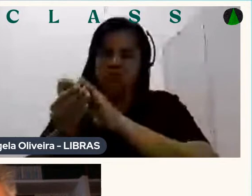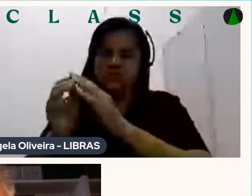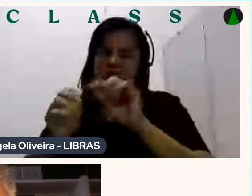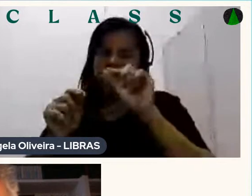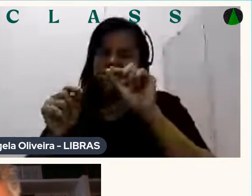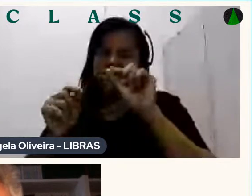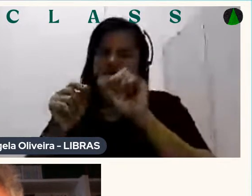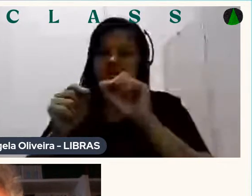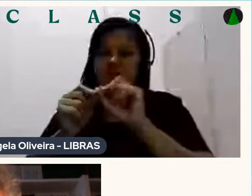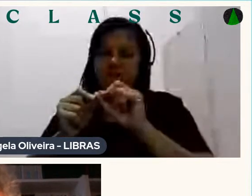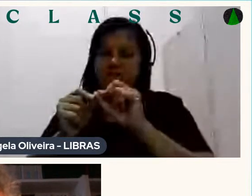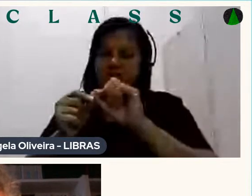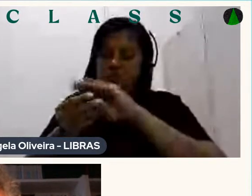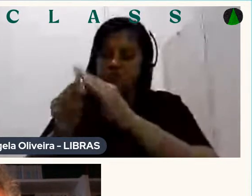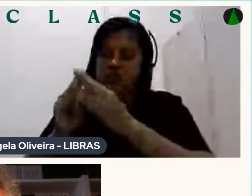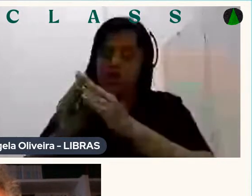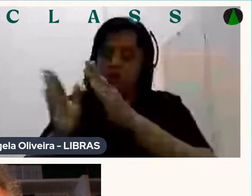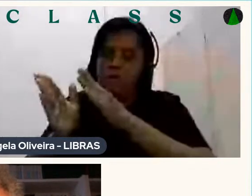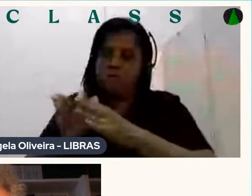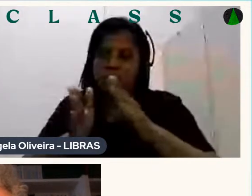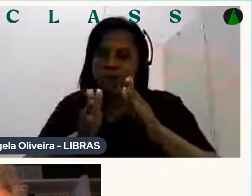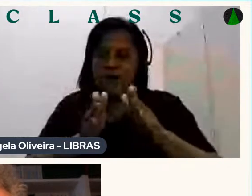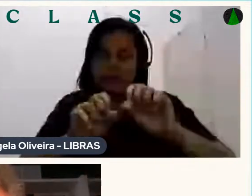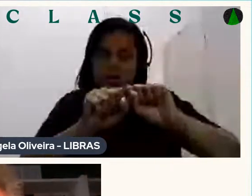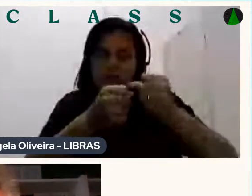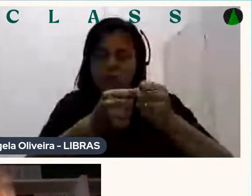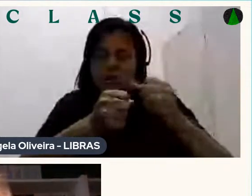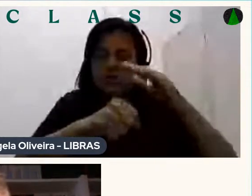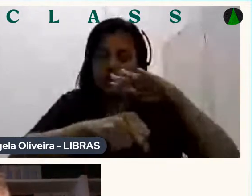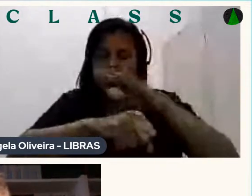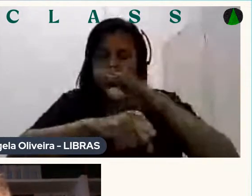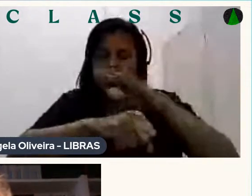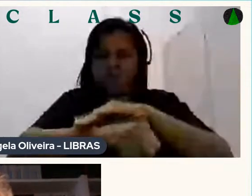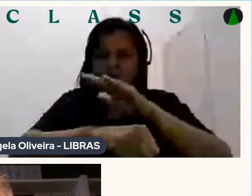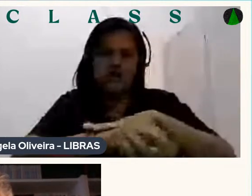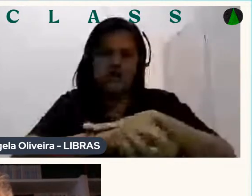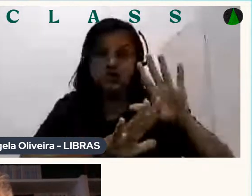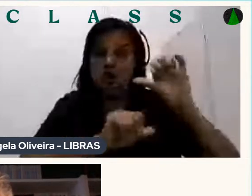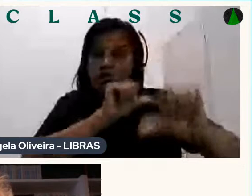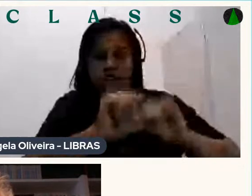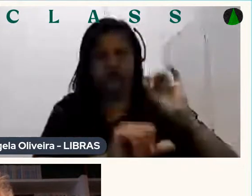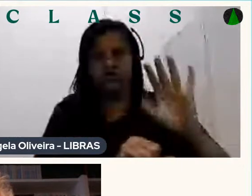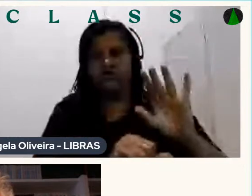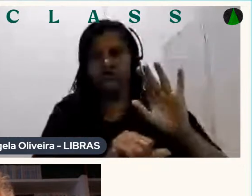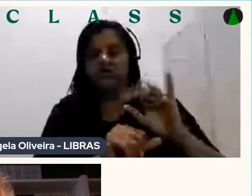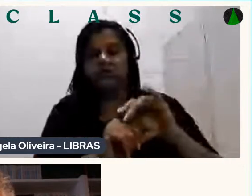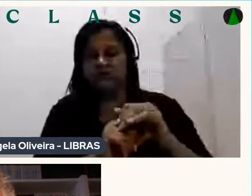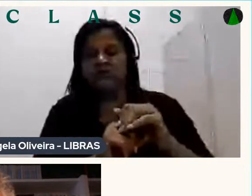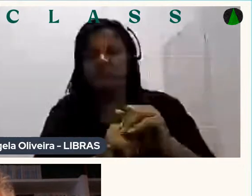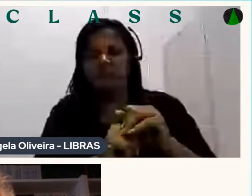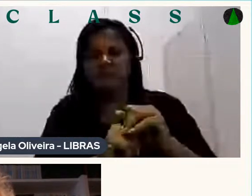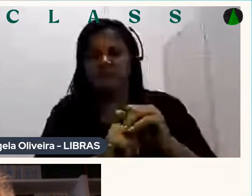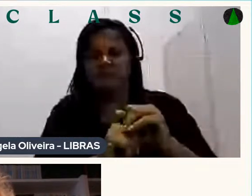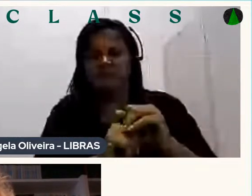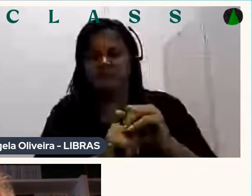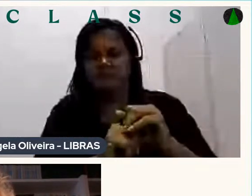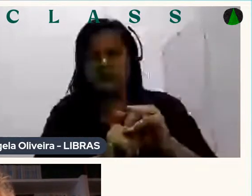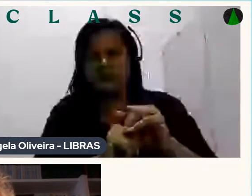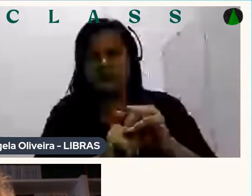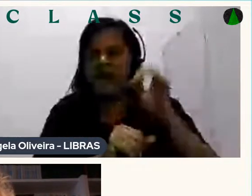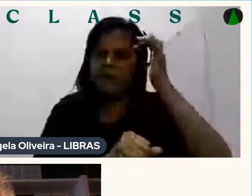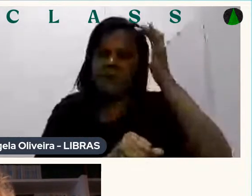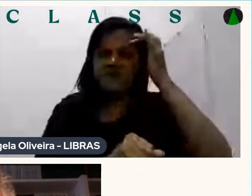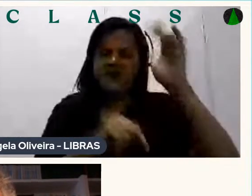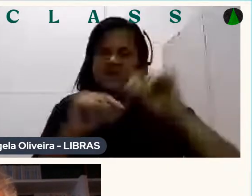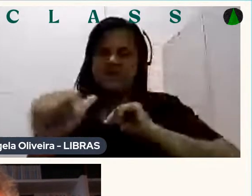bracinho desse Você só substitui ele E é mais fácil De trabalhar Então um boneco Tem vários moldes Tem do pé Dos braços Do